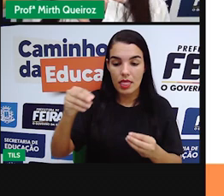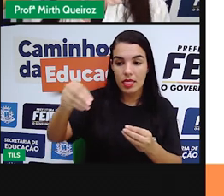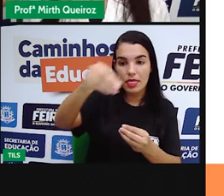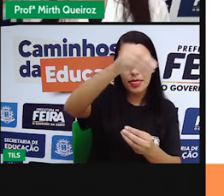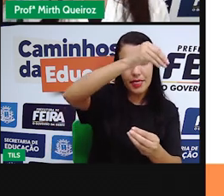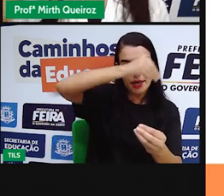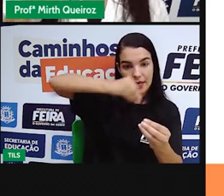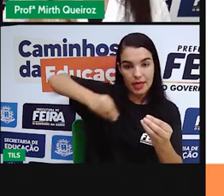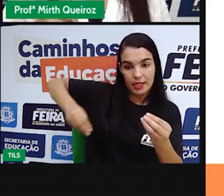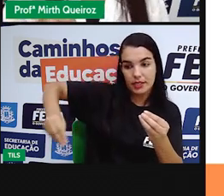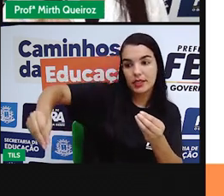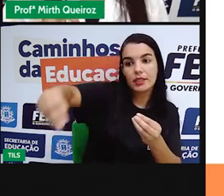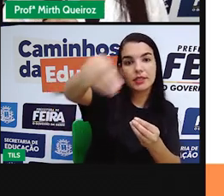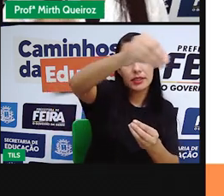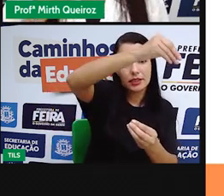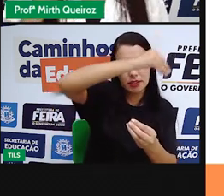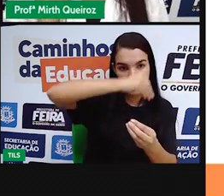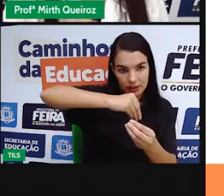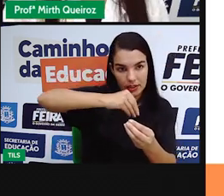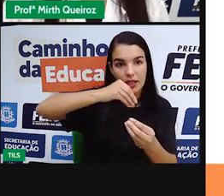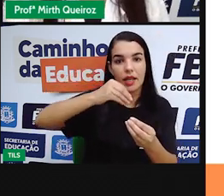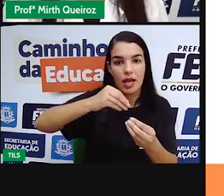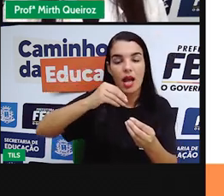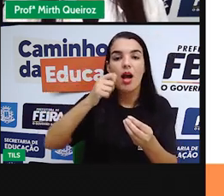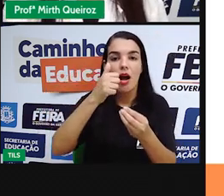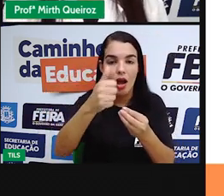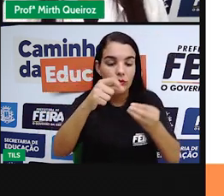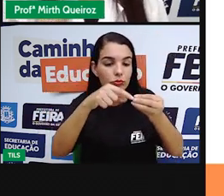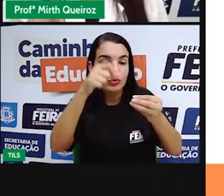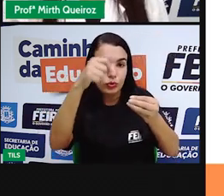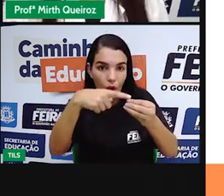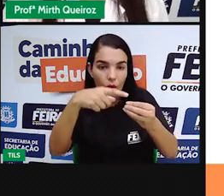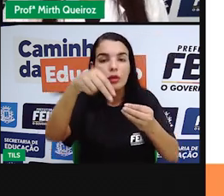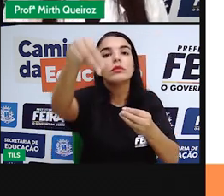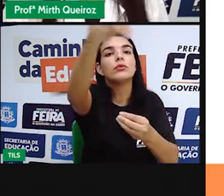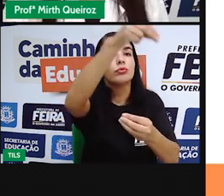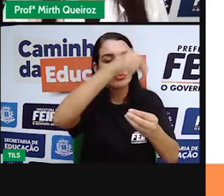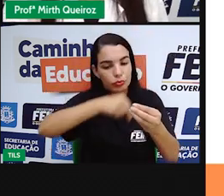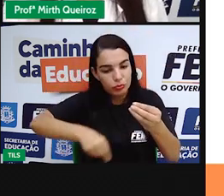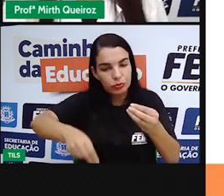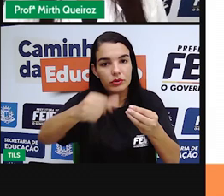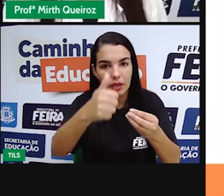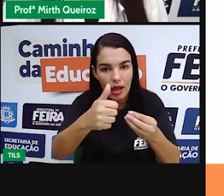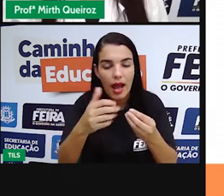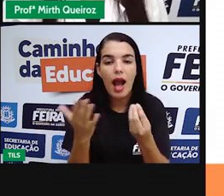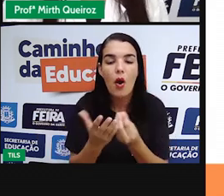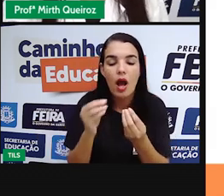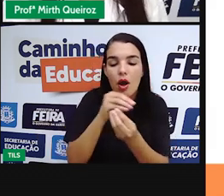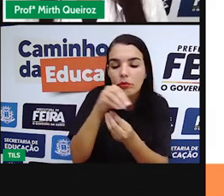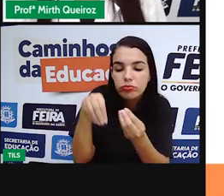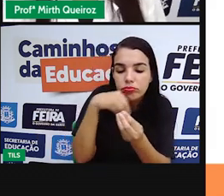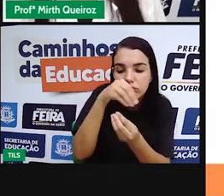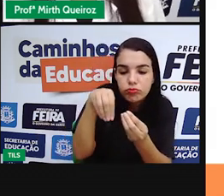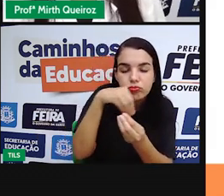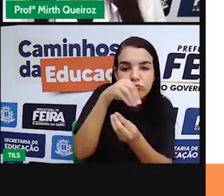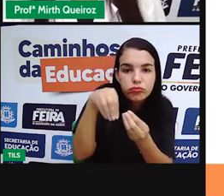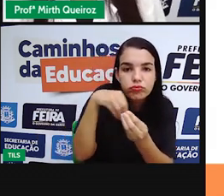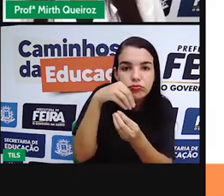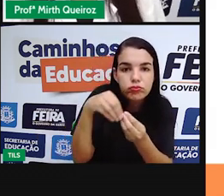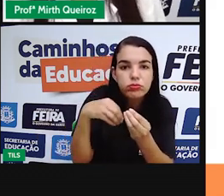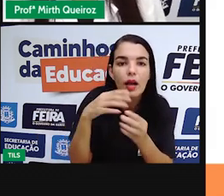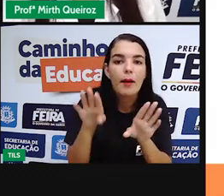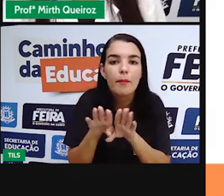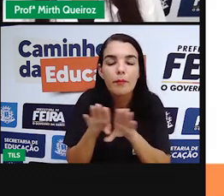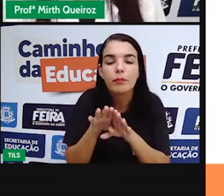né? Quando ela gira em torno do seu próprio eixo, que é o chamado rotação, dá origem ao dia e à noite, que é de aproximadamente